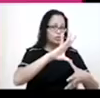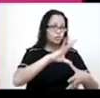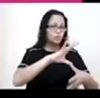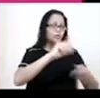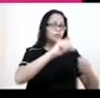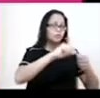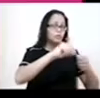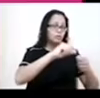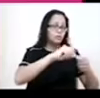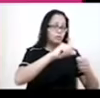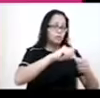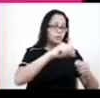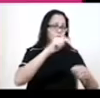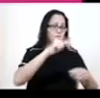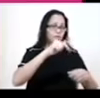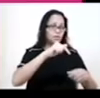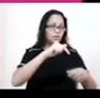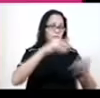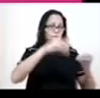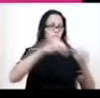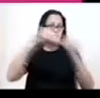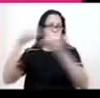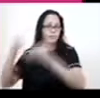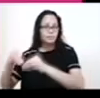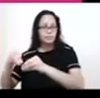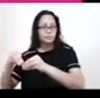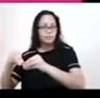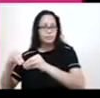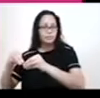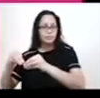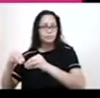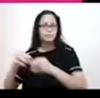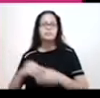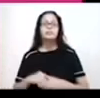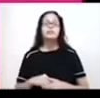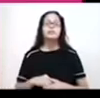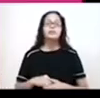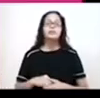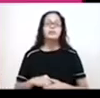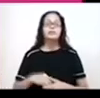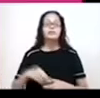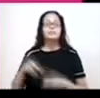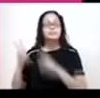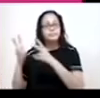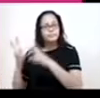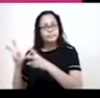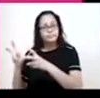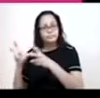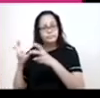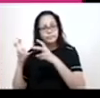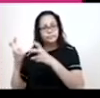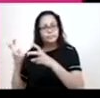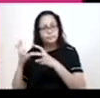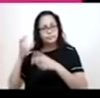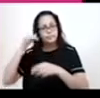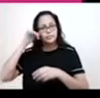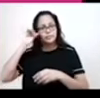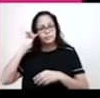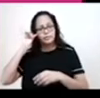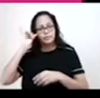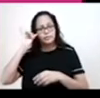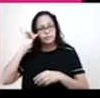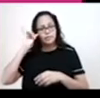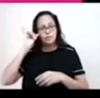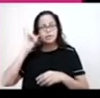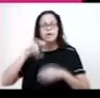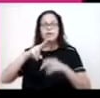Brasil, Uruguai, Argentina, Paraguai. A economia era assentada na agropecuária e na mineração. Nesse processo aqui